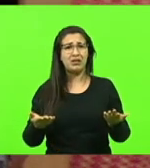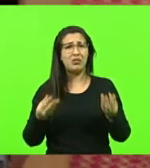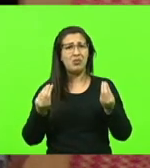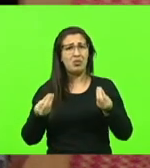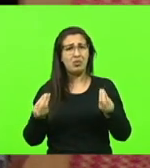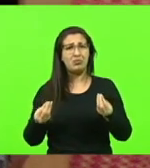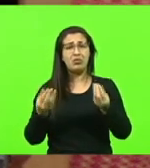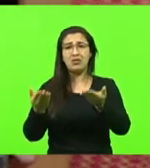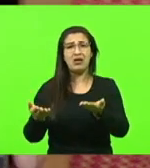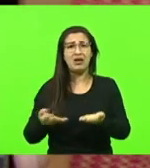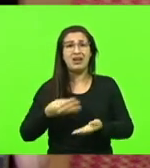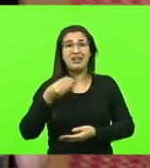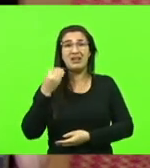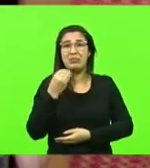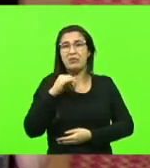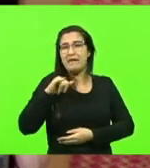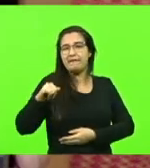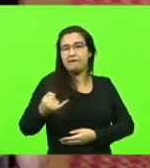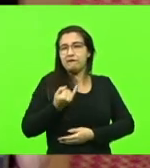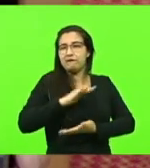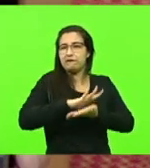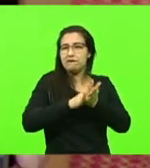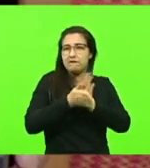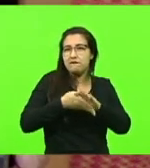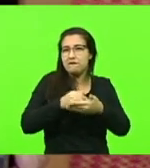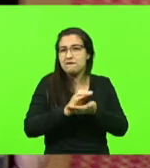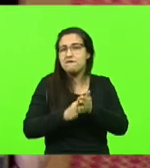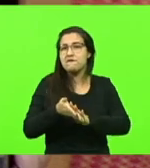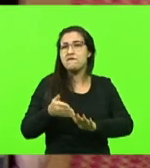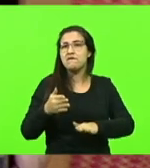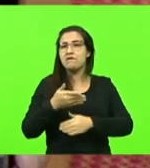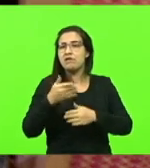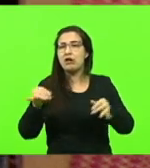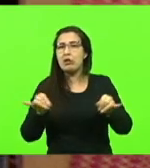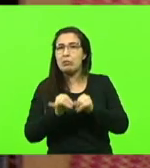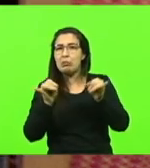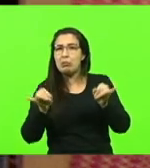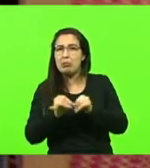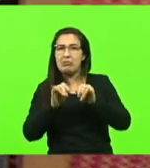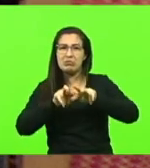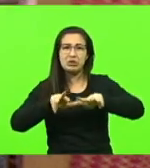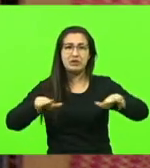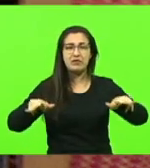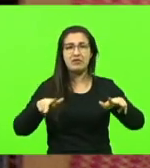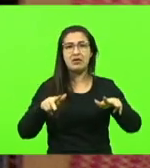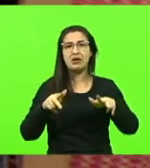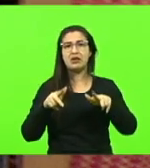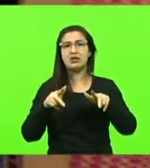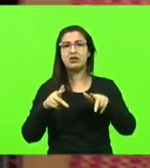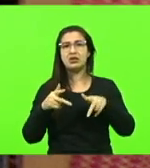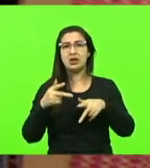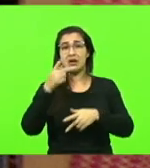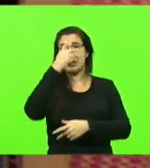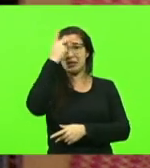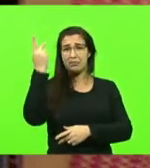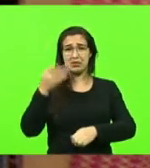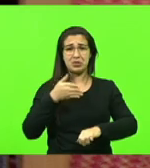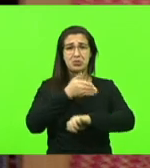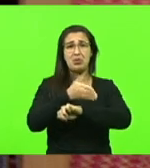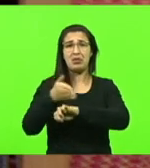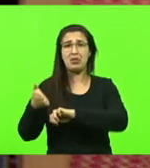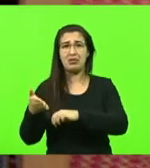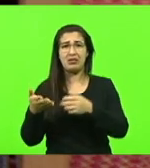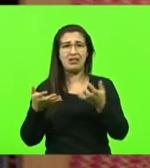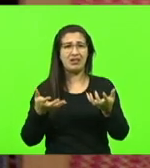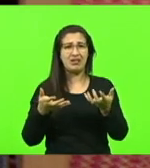cara que se aproveitou das bobices de rede social e já todo mundo entra no embalo e não